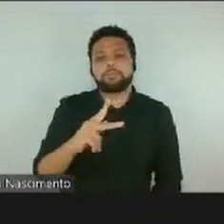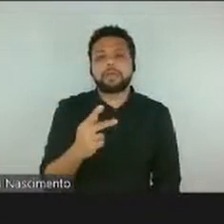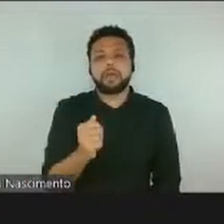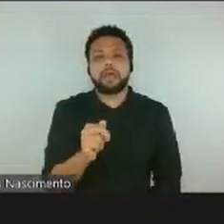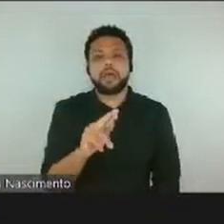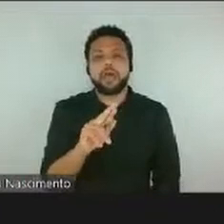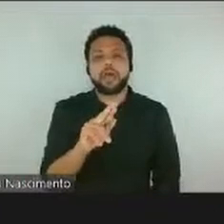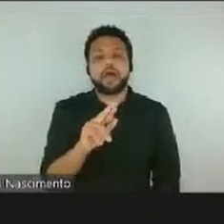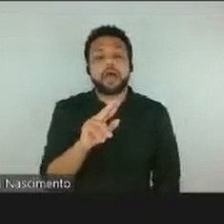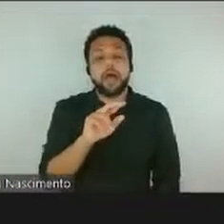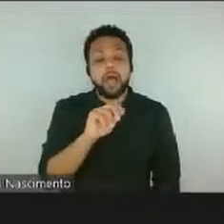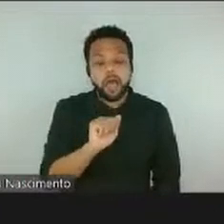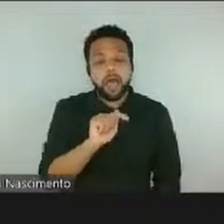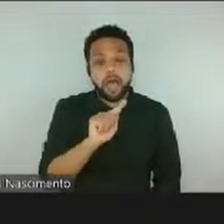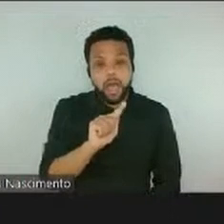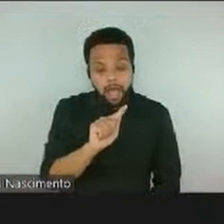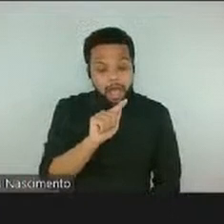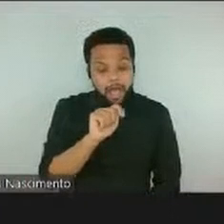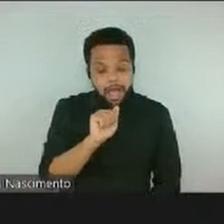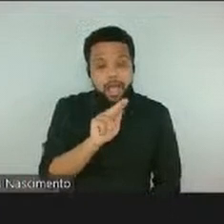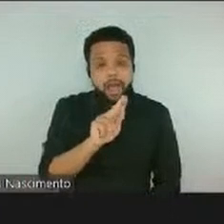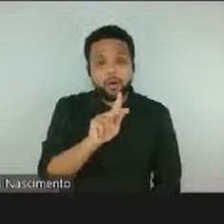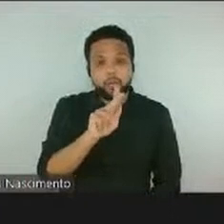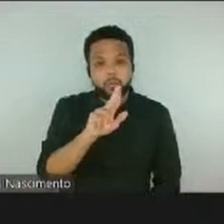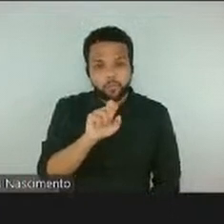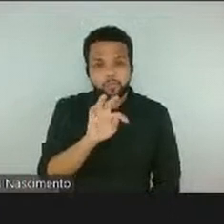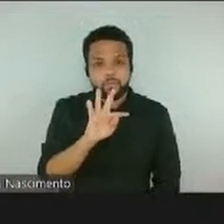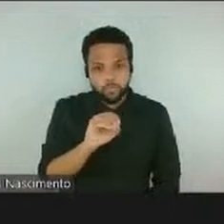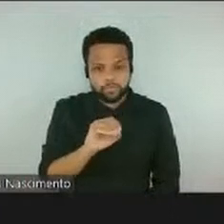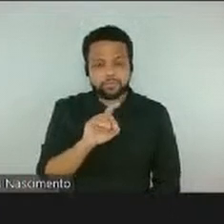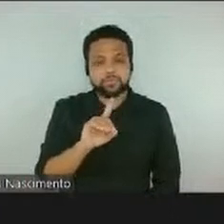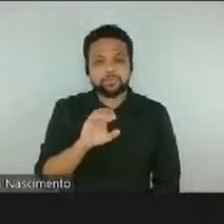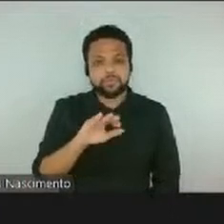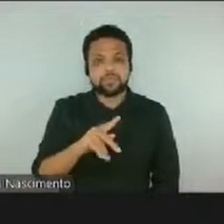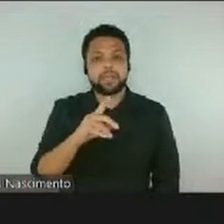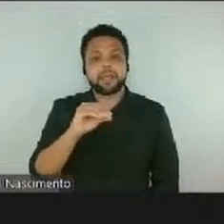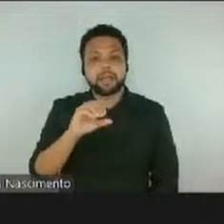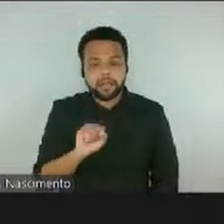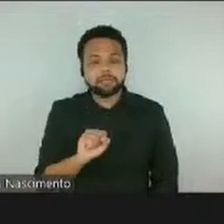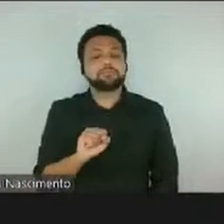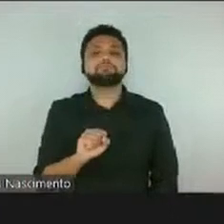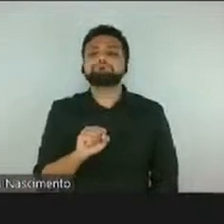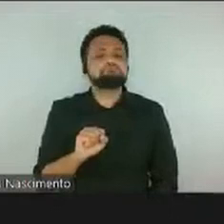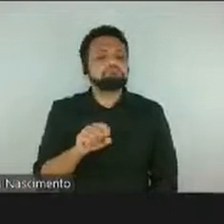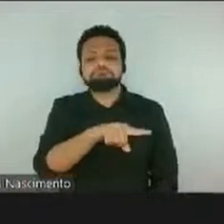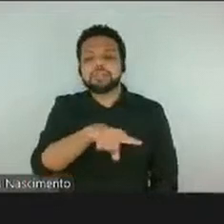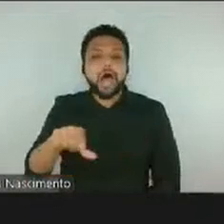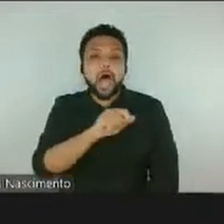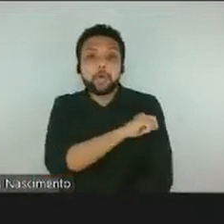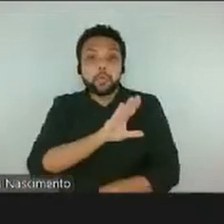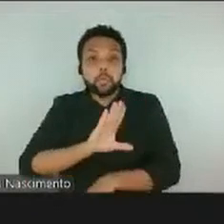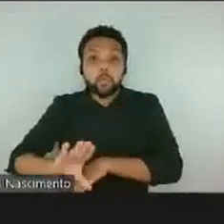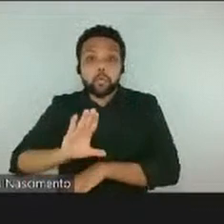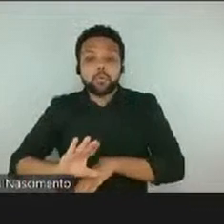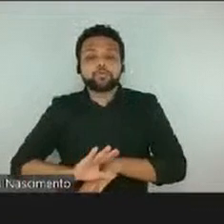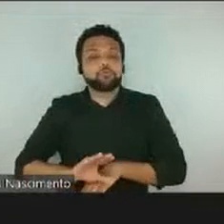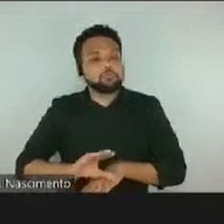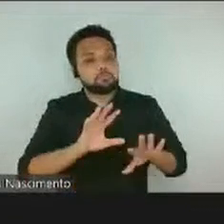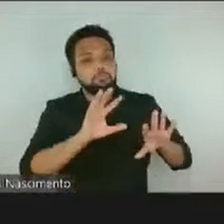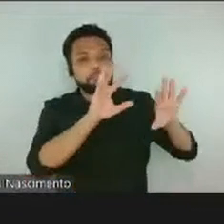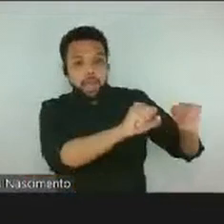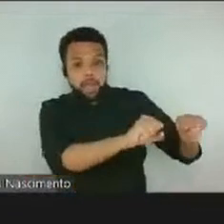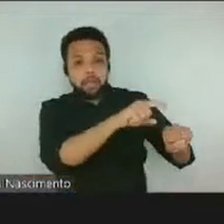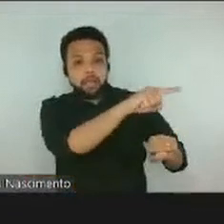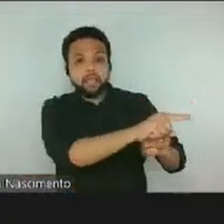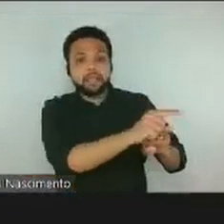os alunos do curso a experimentar essas dobras, esses pop-ups como a gente chama atualmente, que é